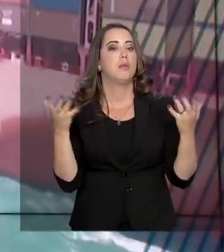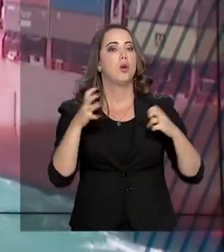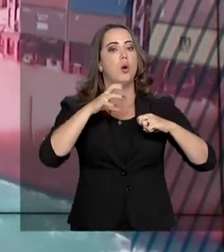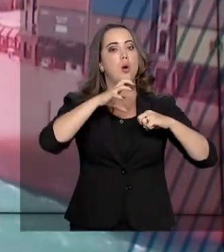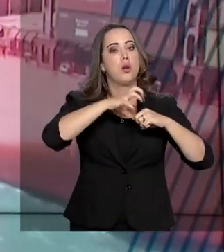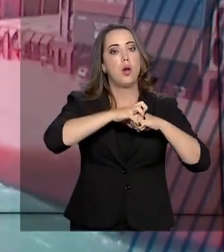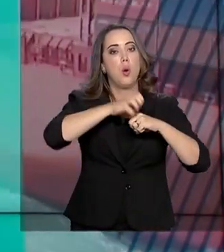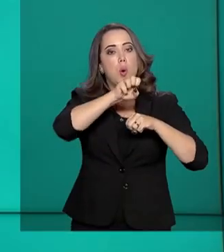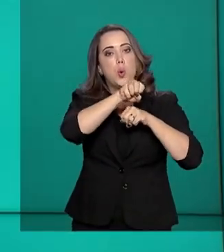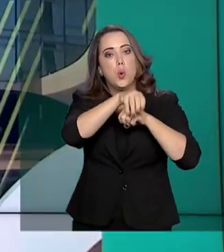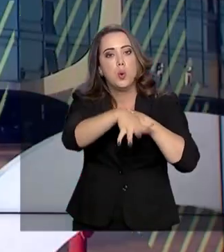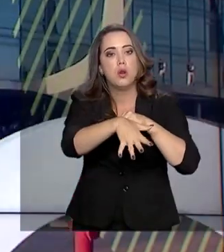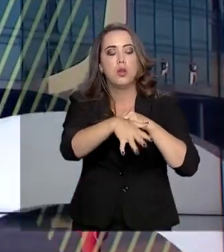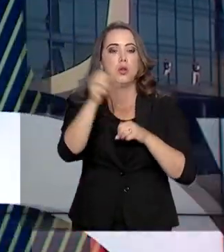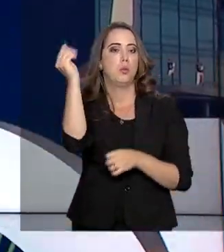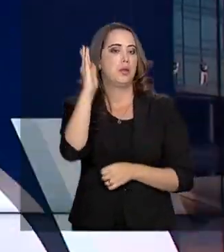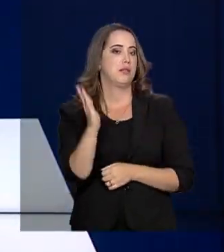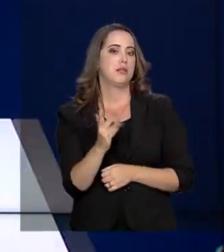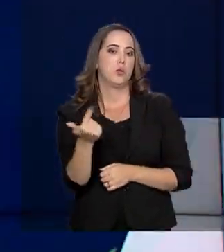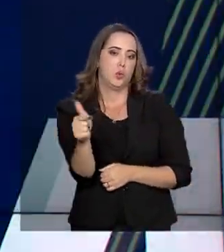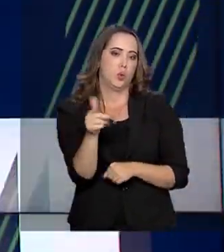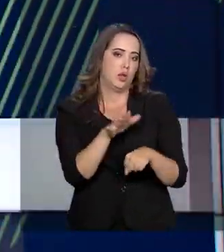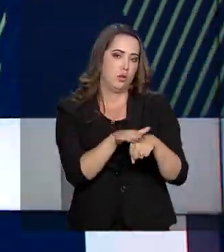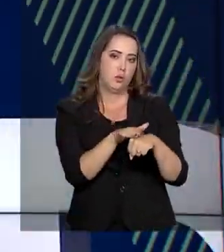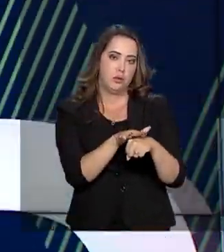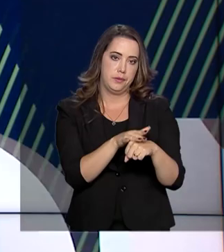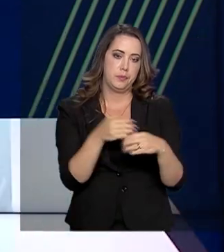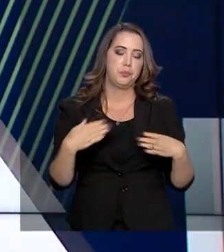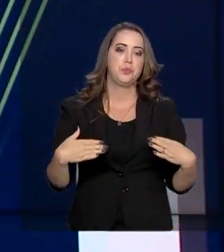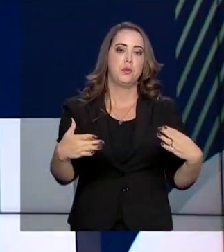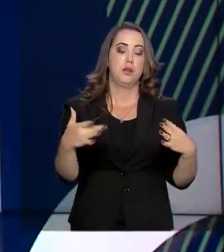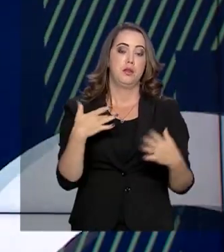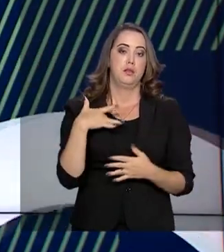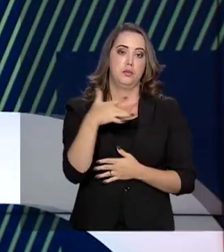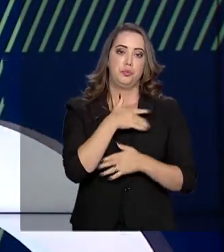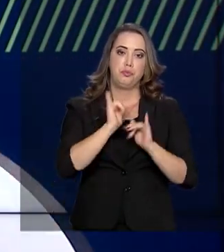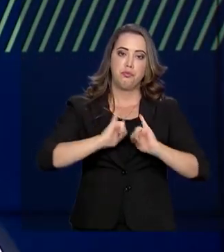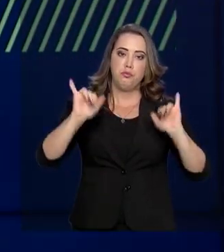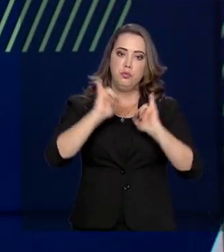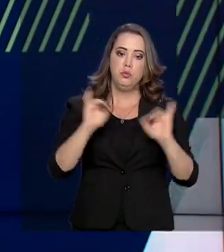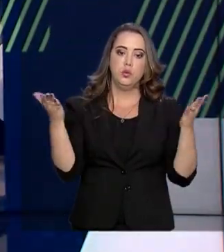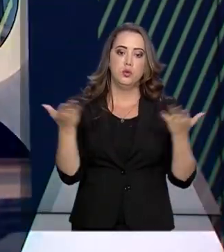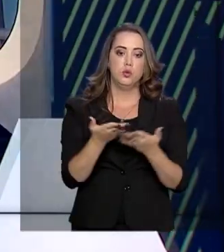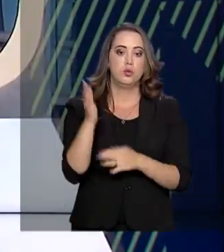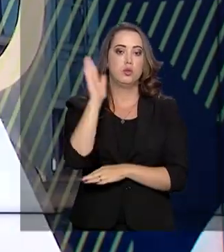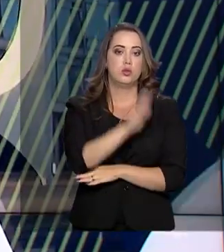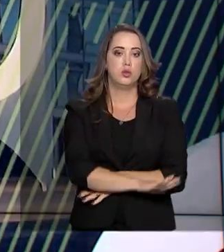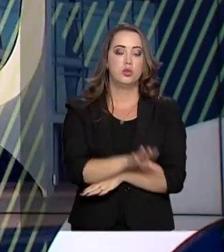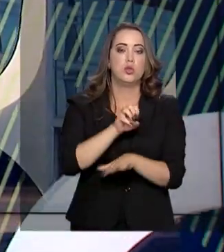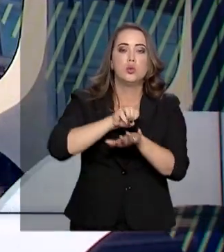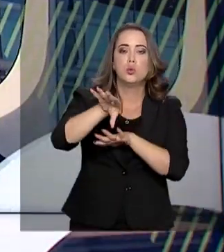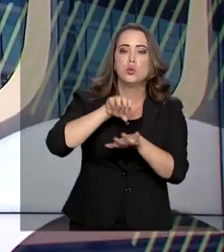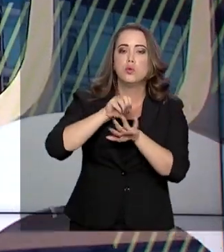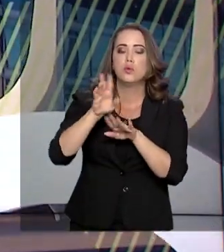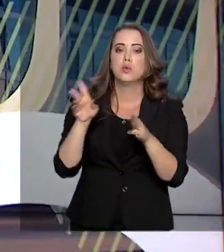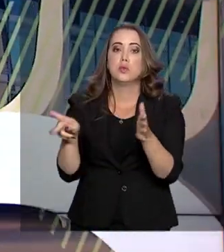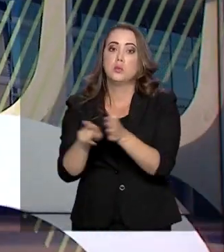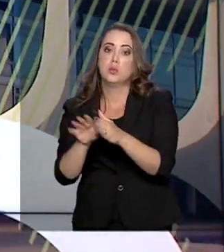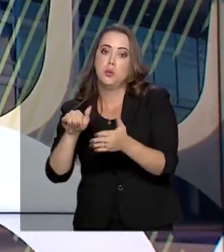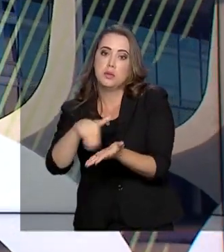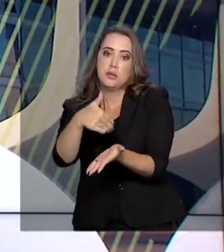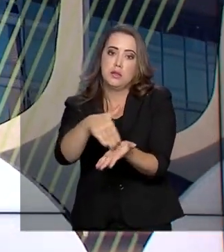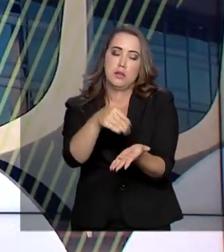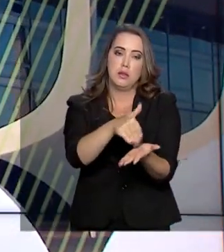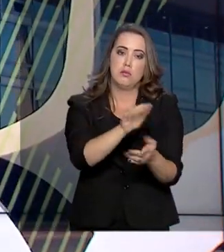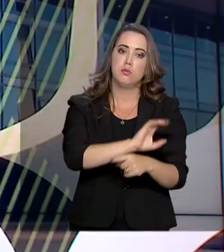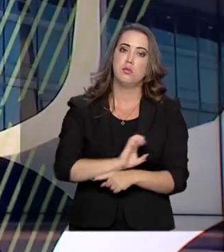sem registro da doença. O Ministério da Saúde atualizou hoje à tarde as informações repassadas pelas Secretarias Estaduais de Saúde